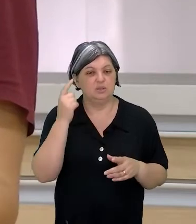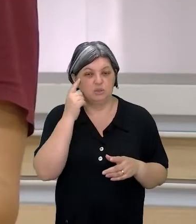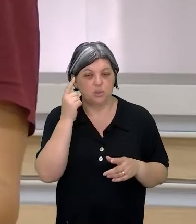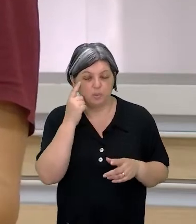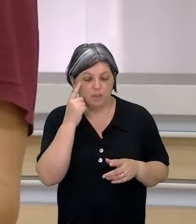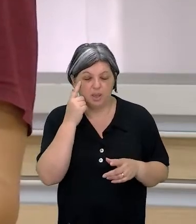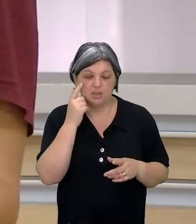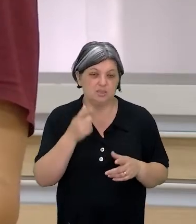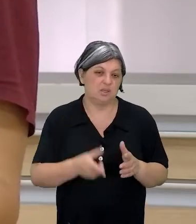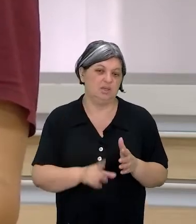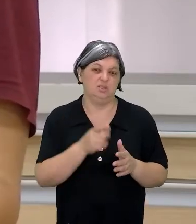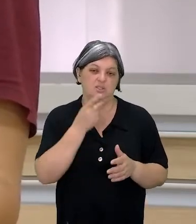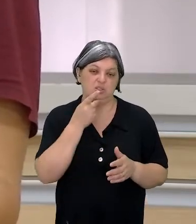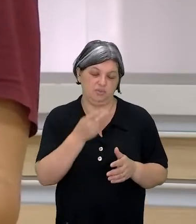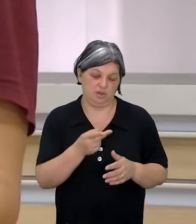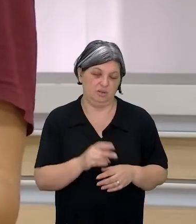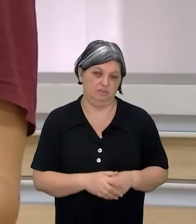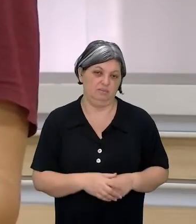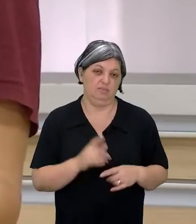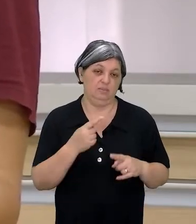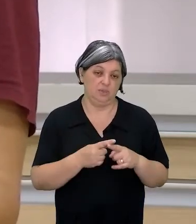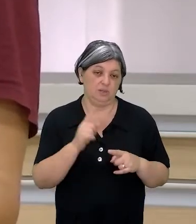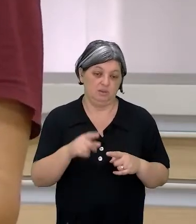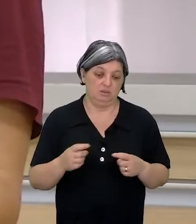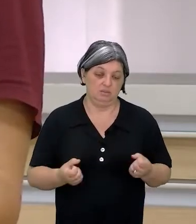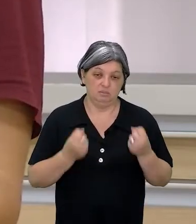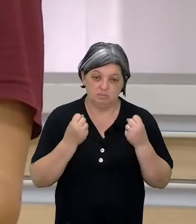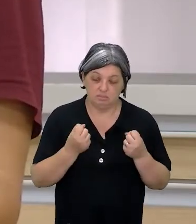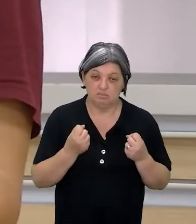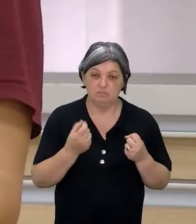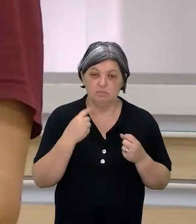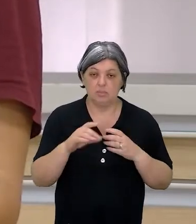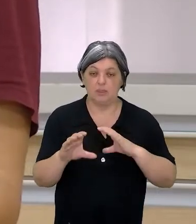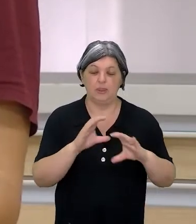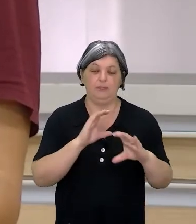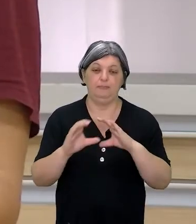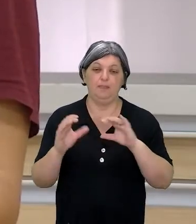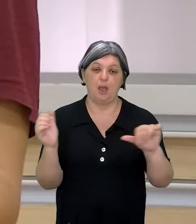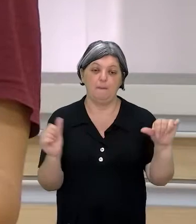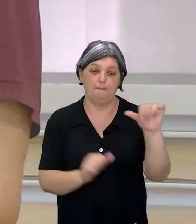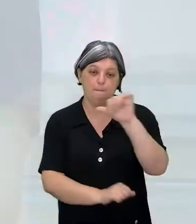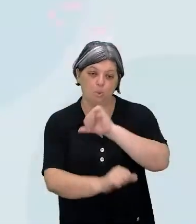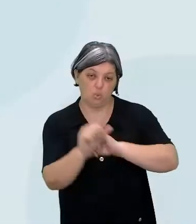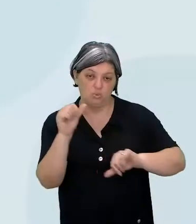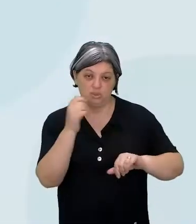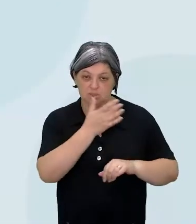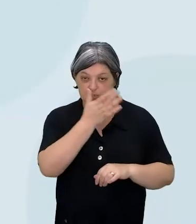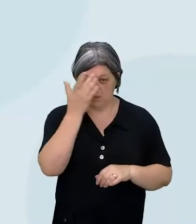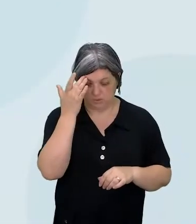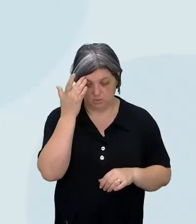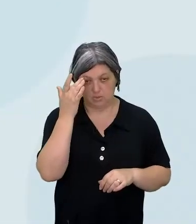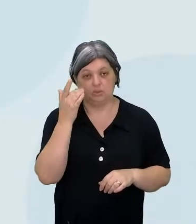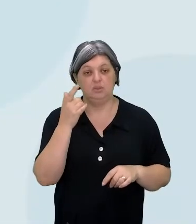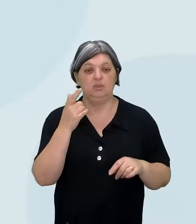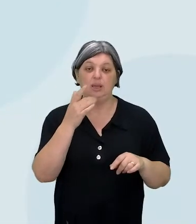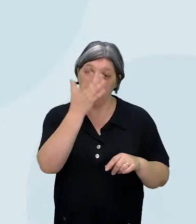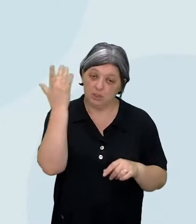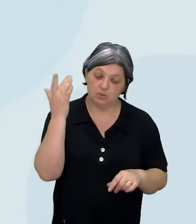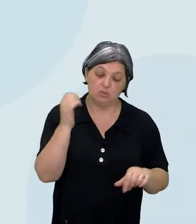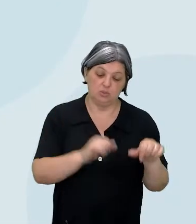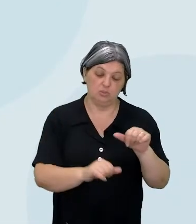gente não pode esquecer o peso que isso traz. Porque a comunicação muda as pessoas e ela muda o mundo